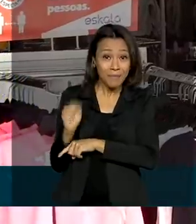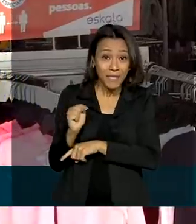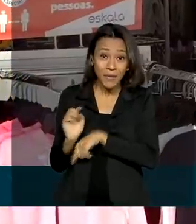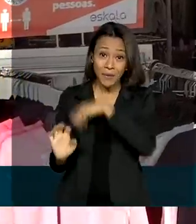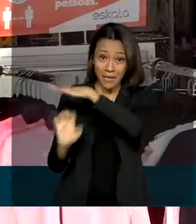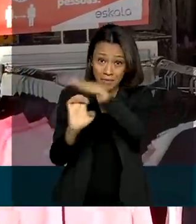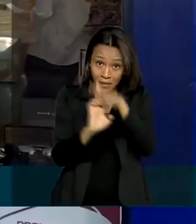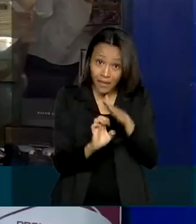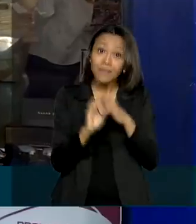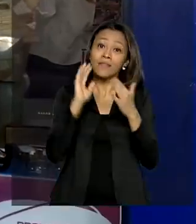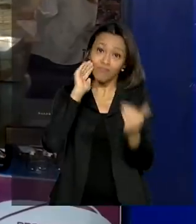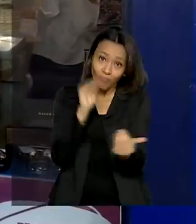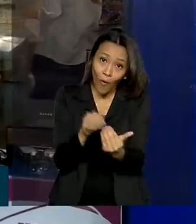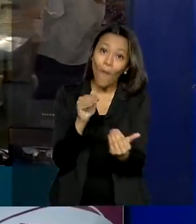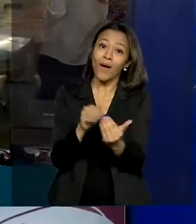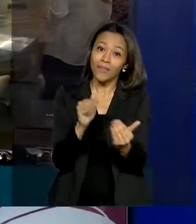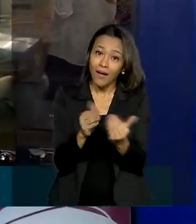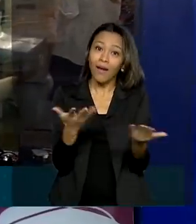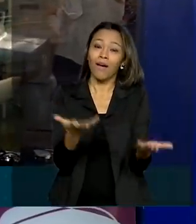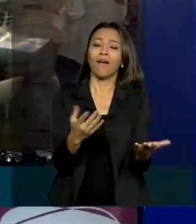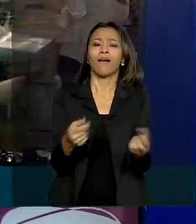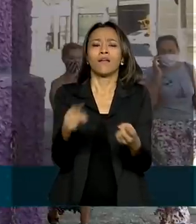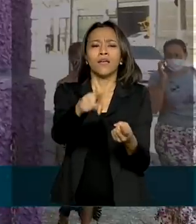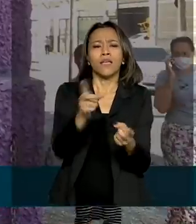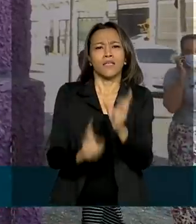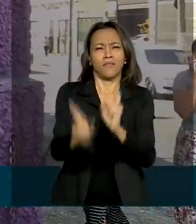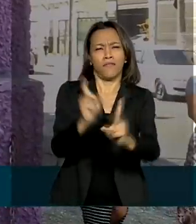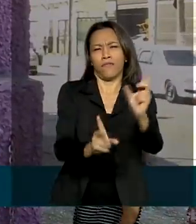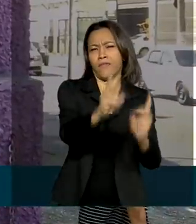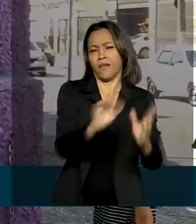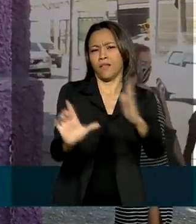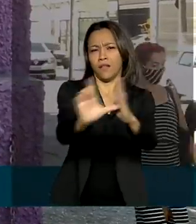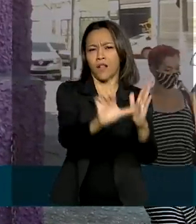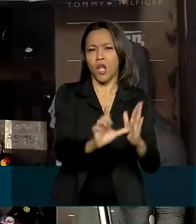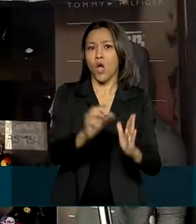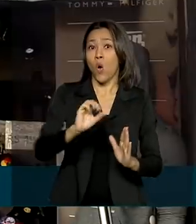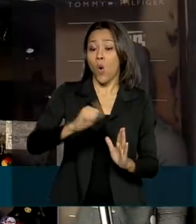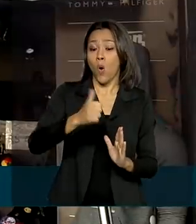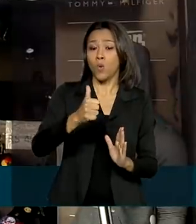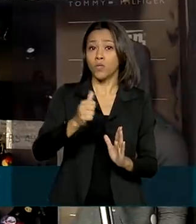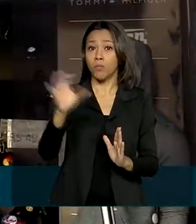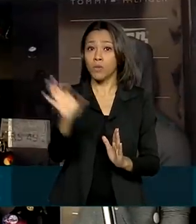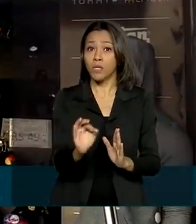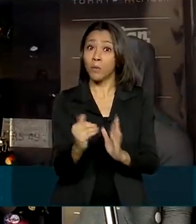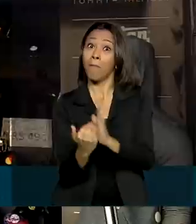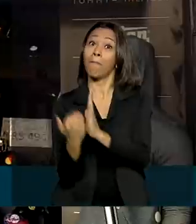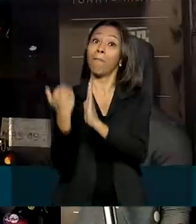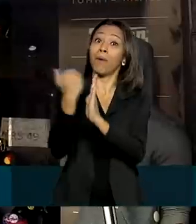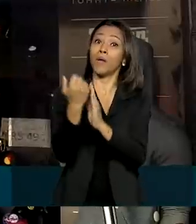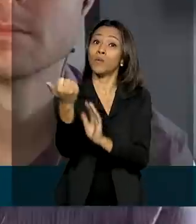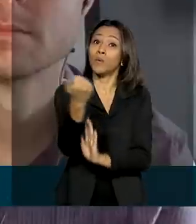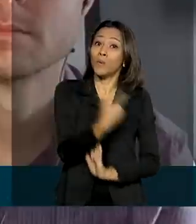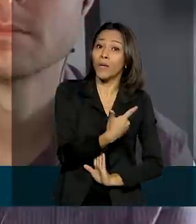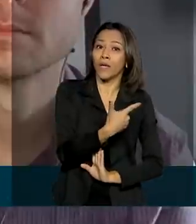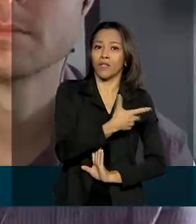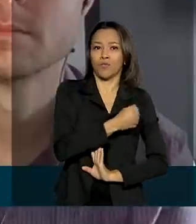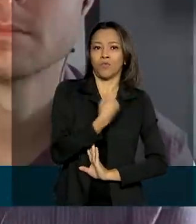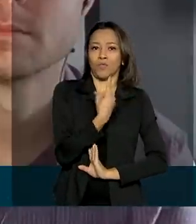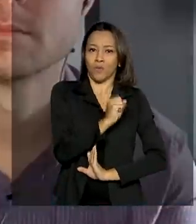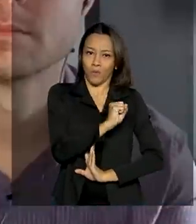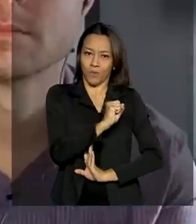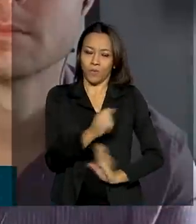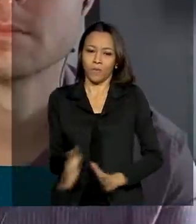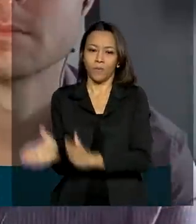participantes e as vendas no varejo foram 11% maiores do que em setembro de 2018. Todas as